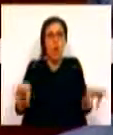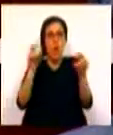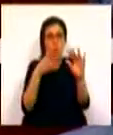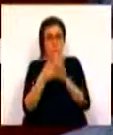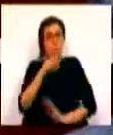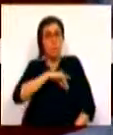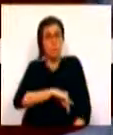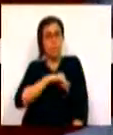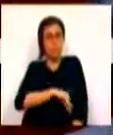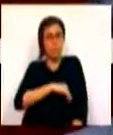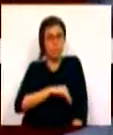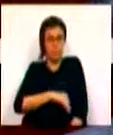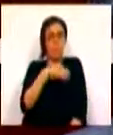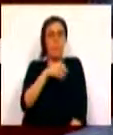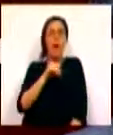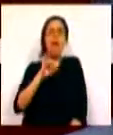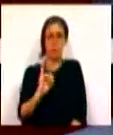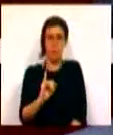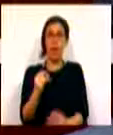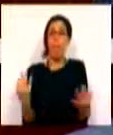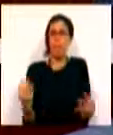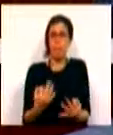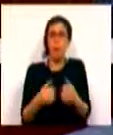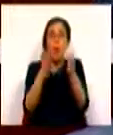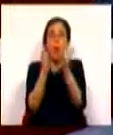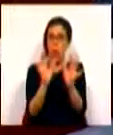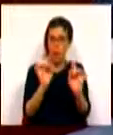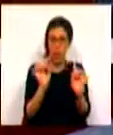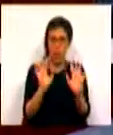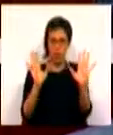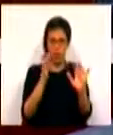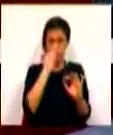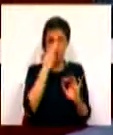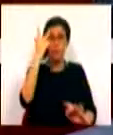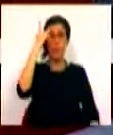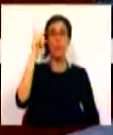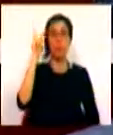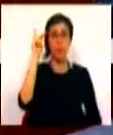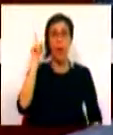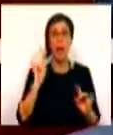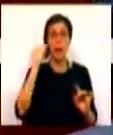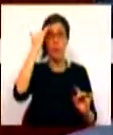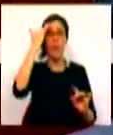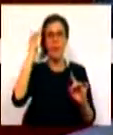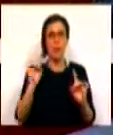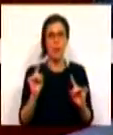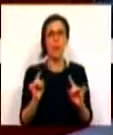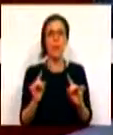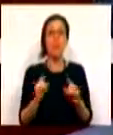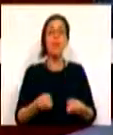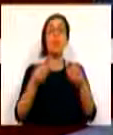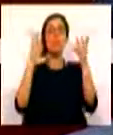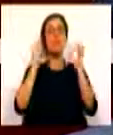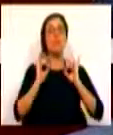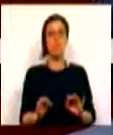a receber a prestação social para a inclusão. Obviamente, não todos. Em fevereiro fica finalmente